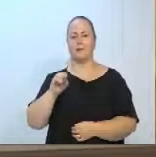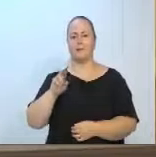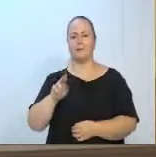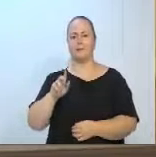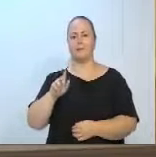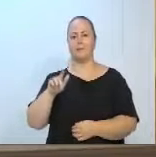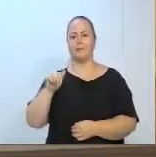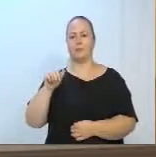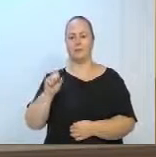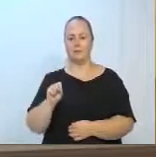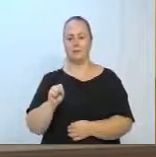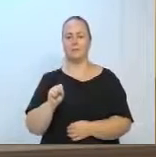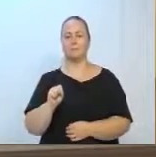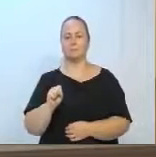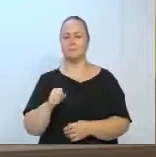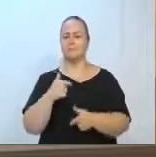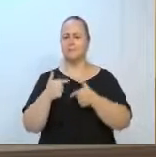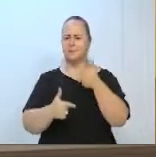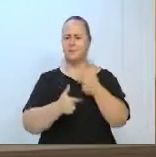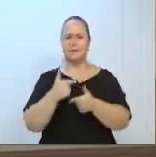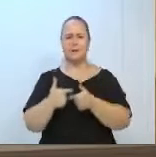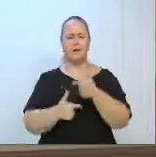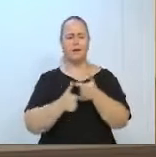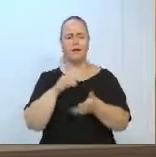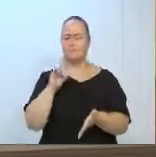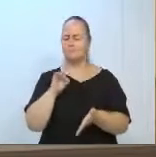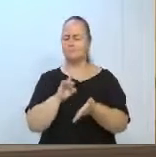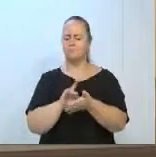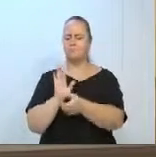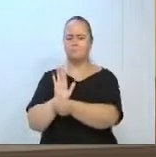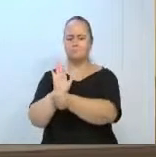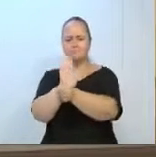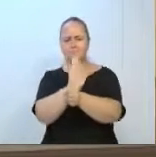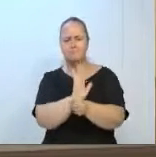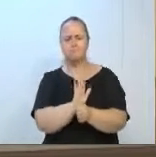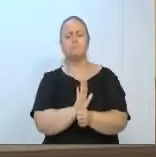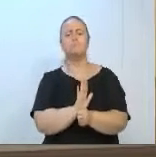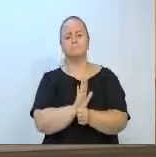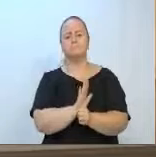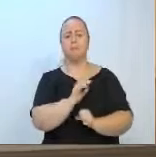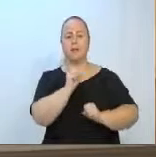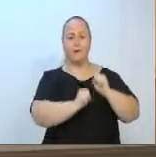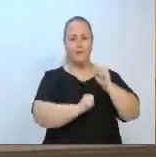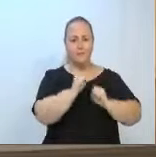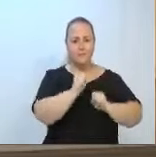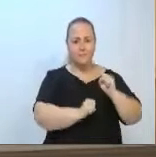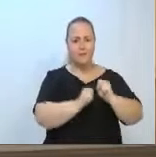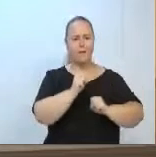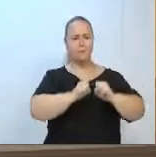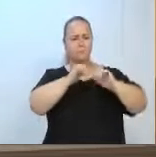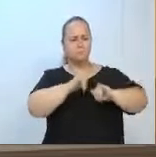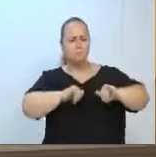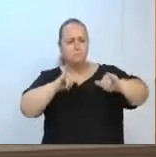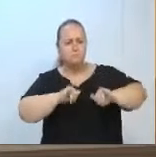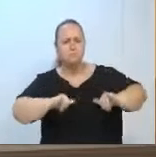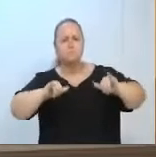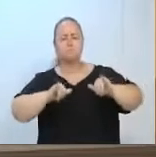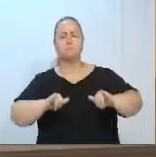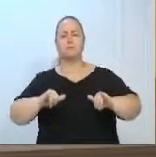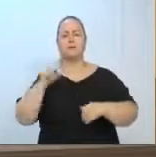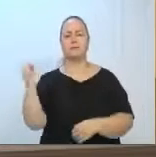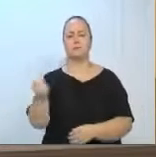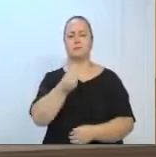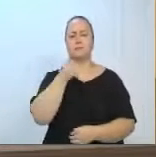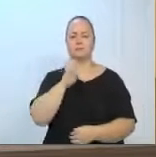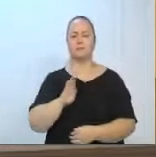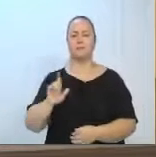pelos seus serviços realizados em prol da fabricação e divulgação de cervejas em